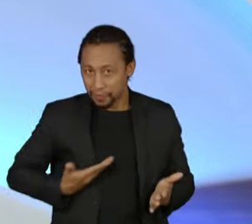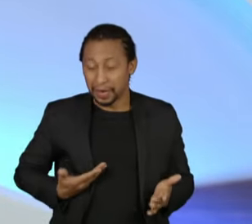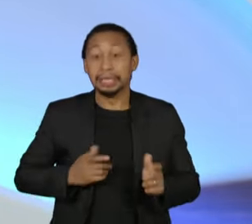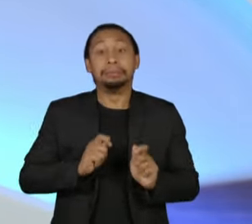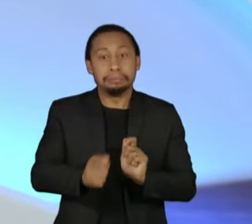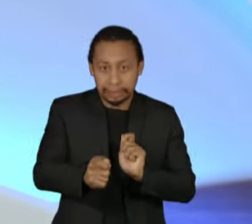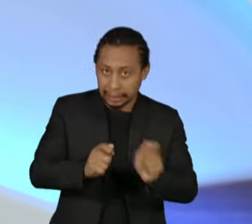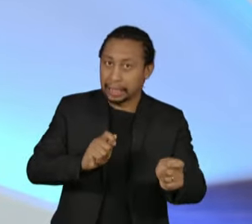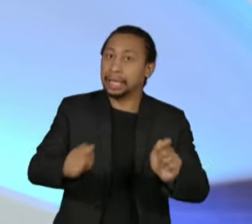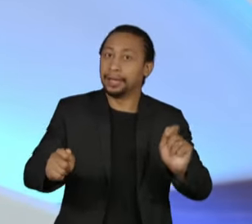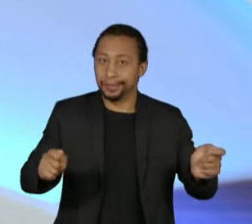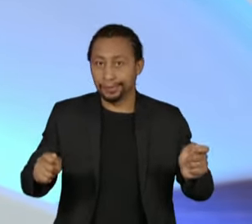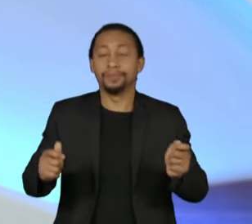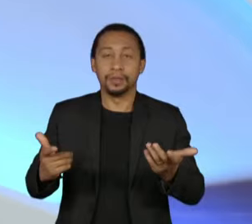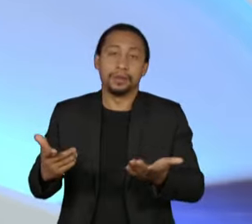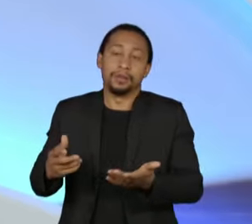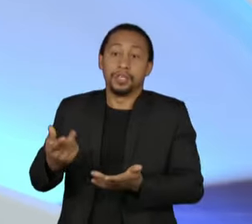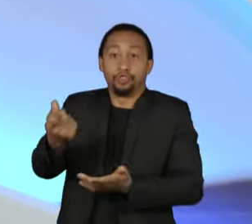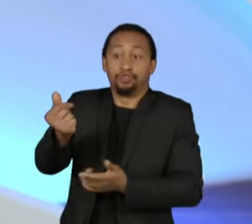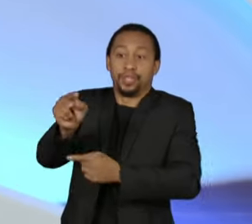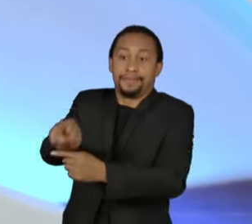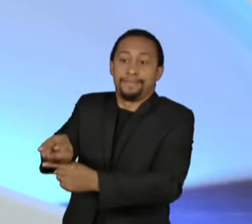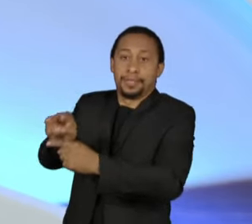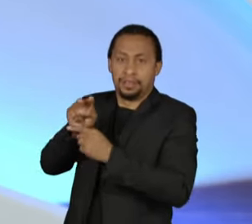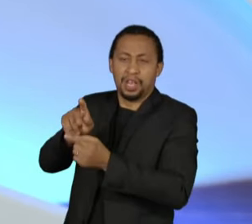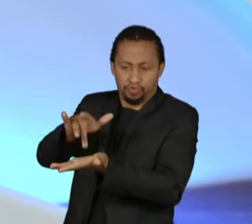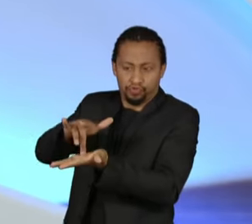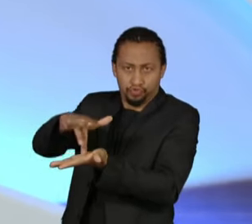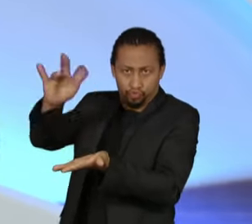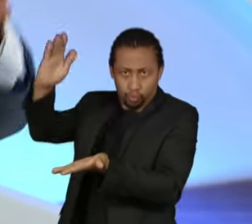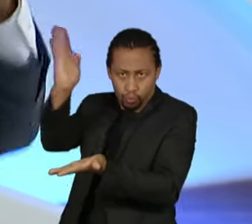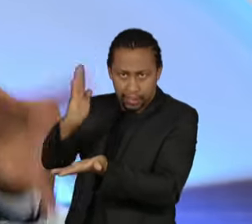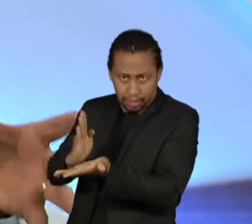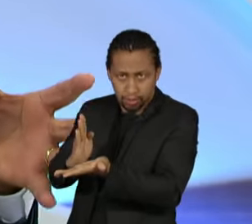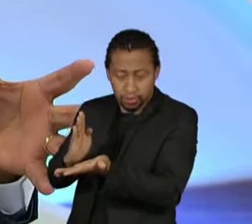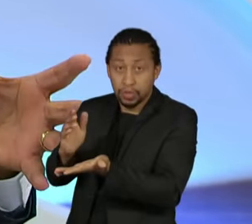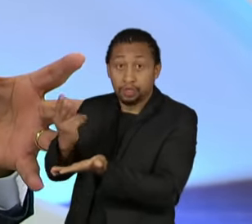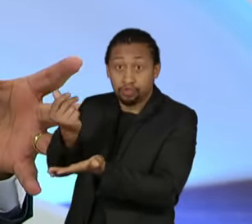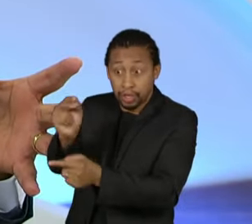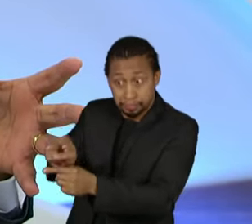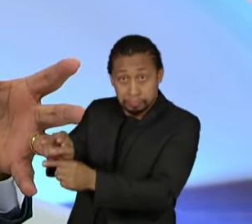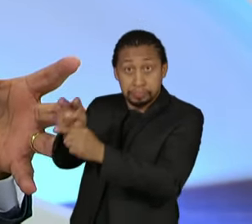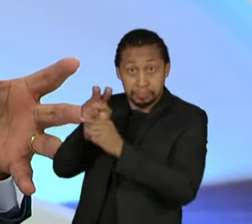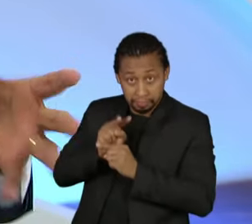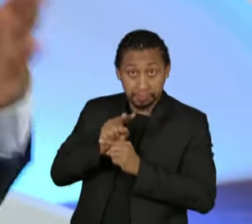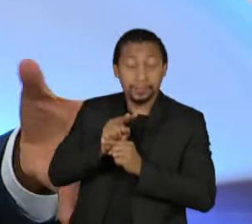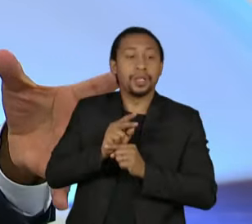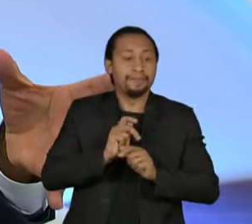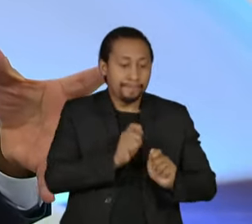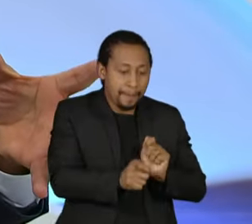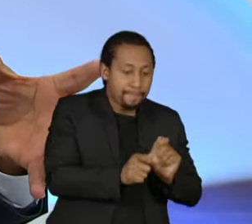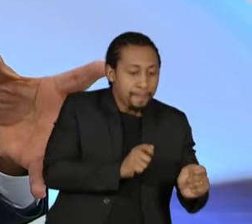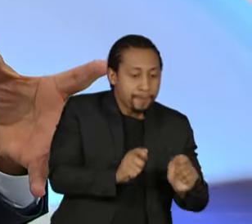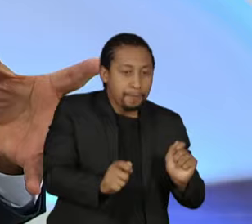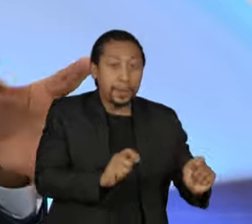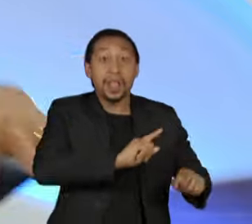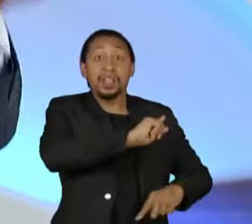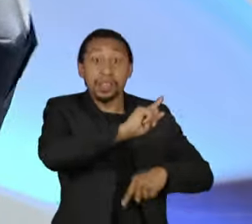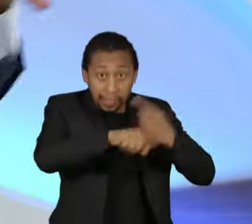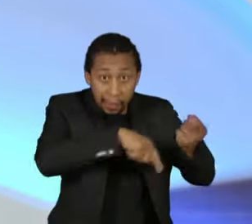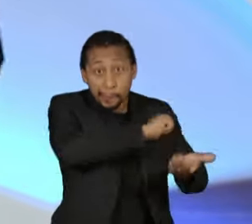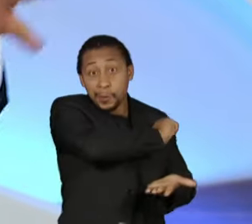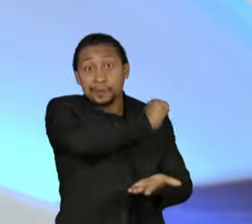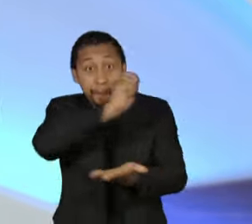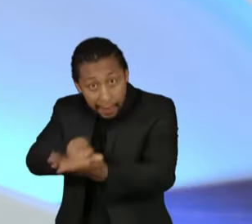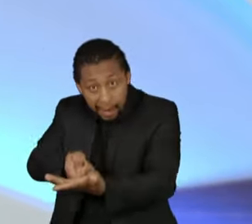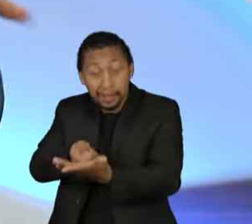dinheiro, está certo? Essa dívida consome boa parte do orçamento, boa parte do orçamento. Então,